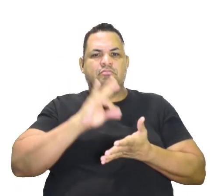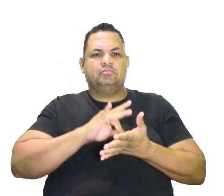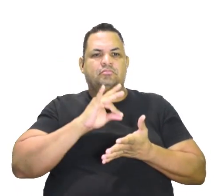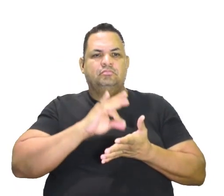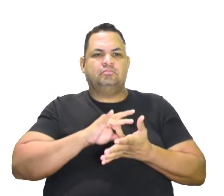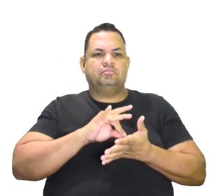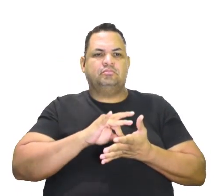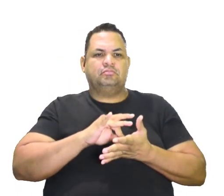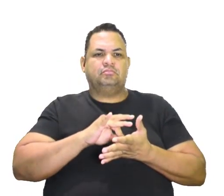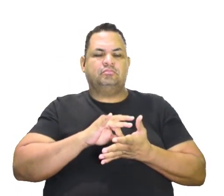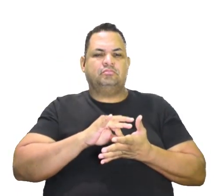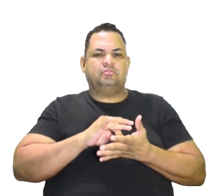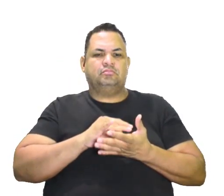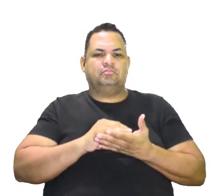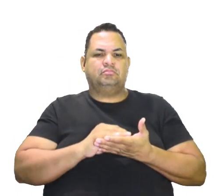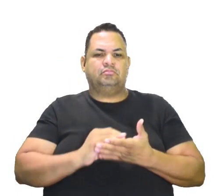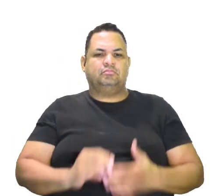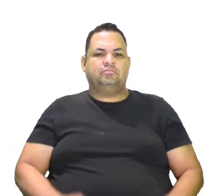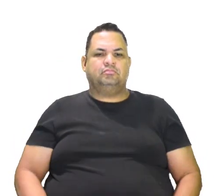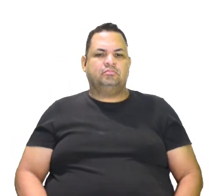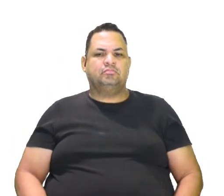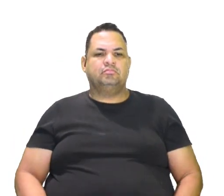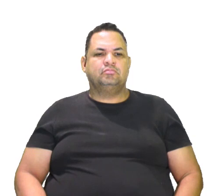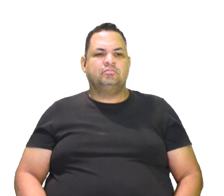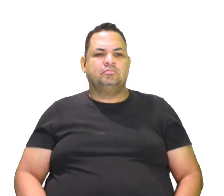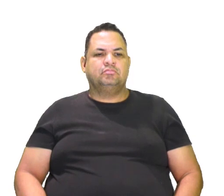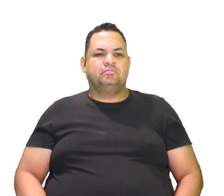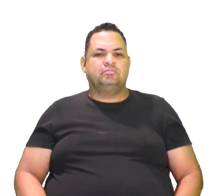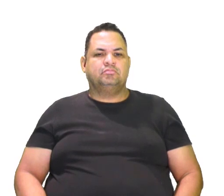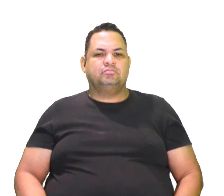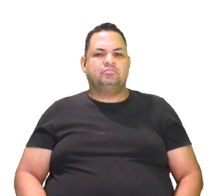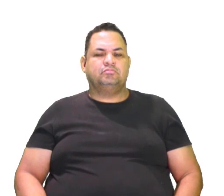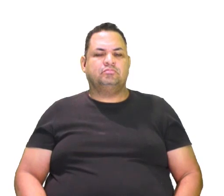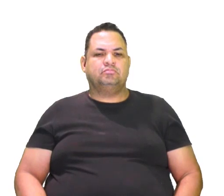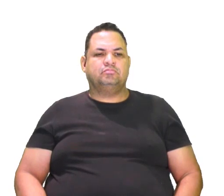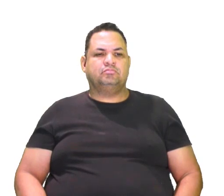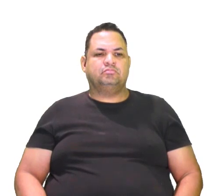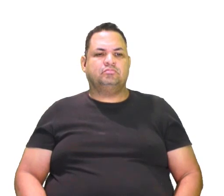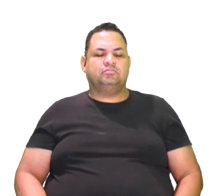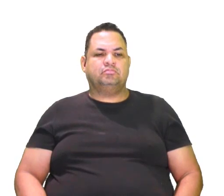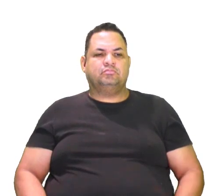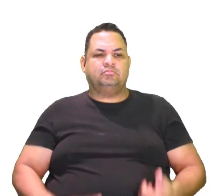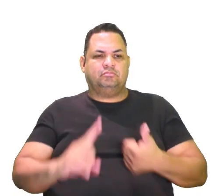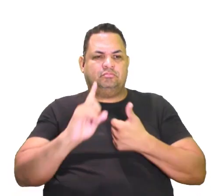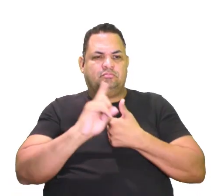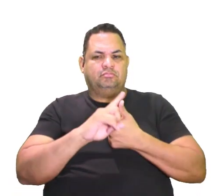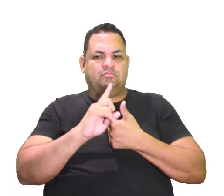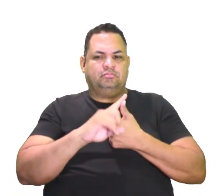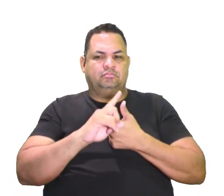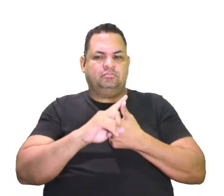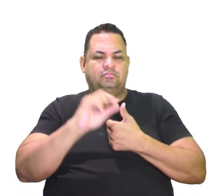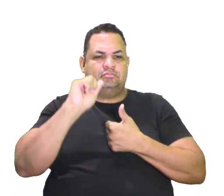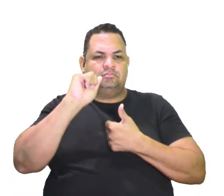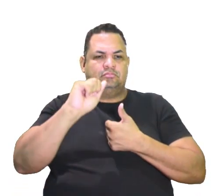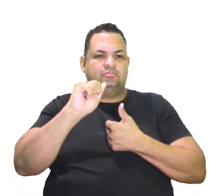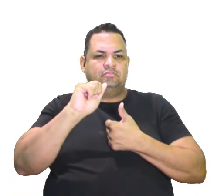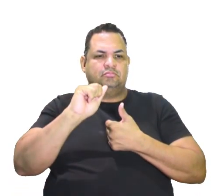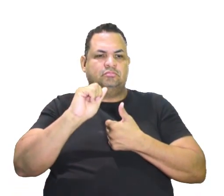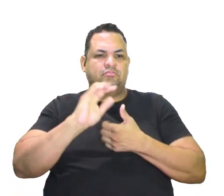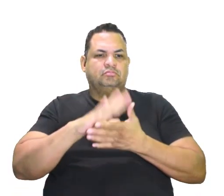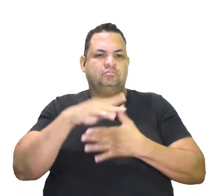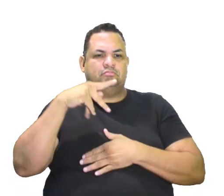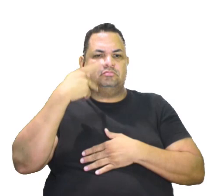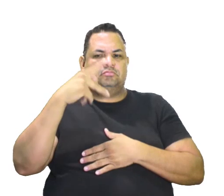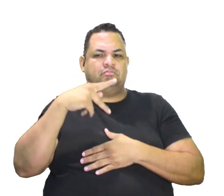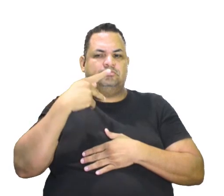é pertinente, né? Então, essa primeira alternativa aqui que